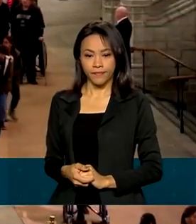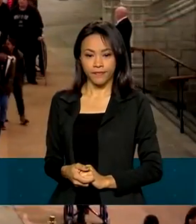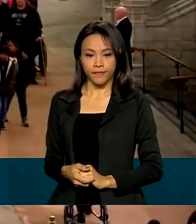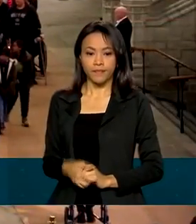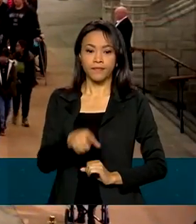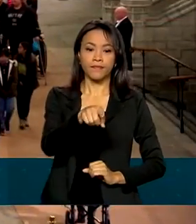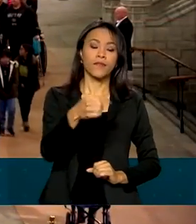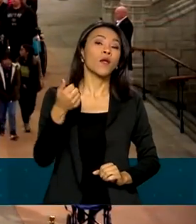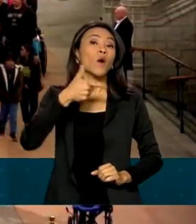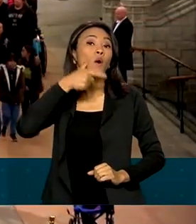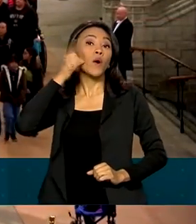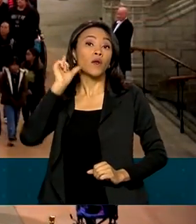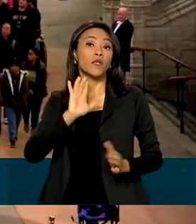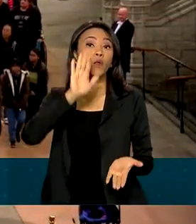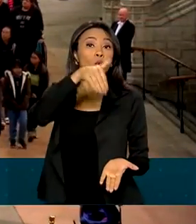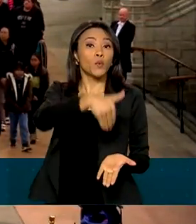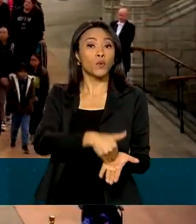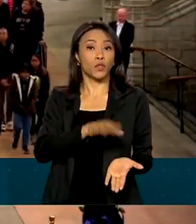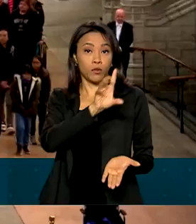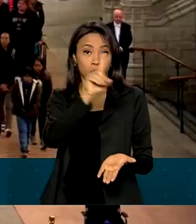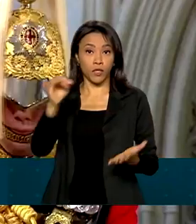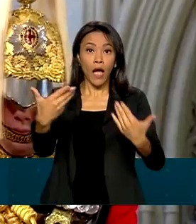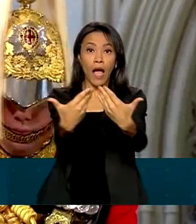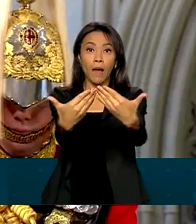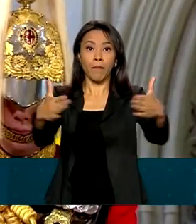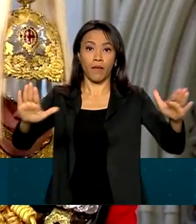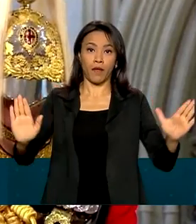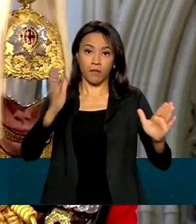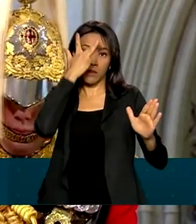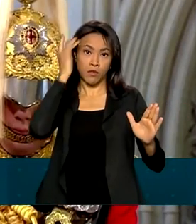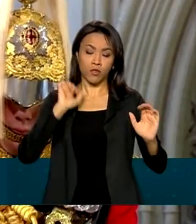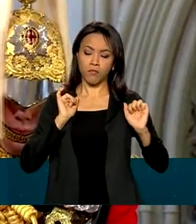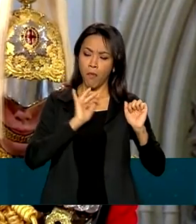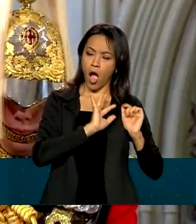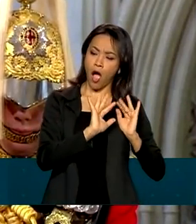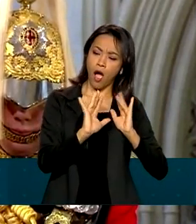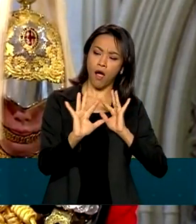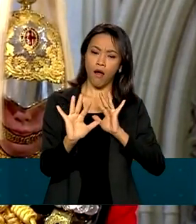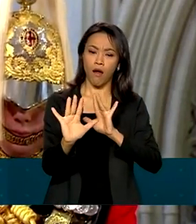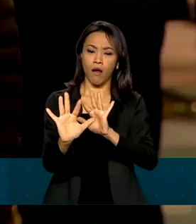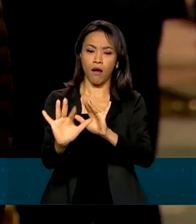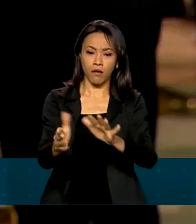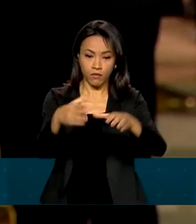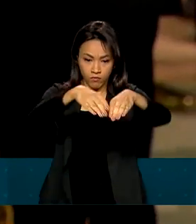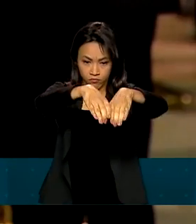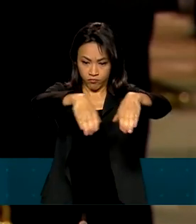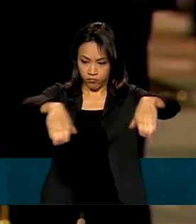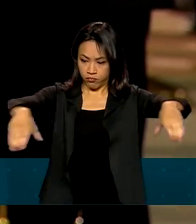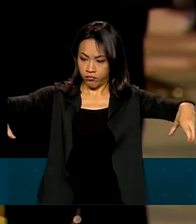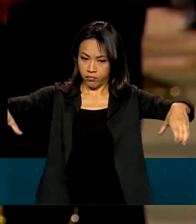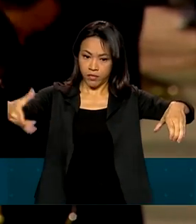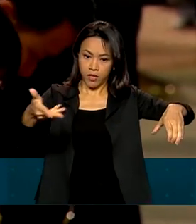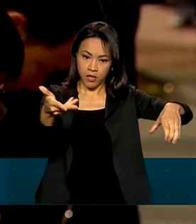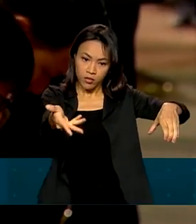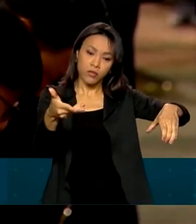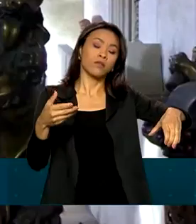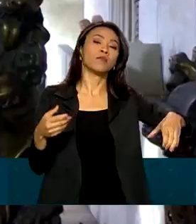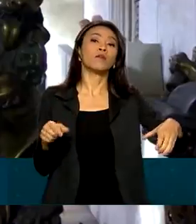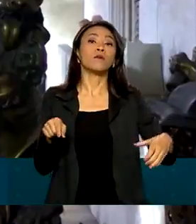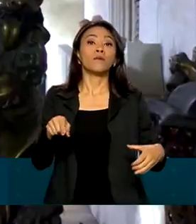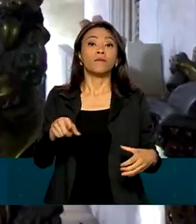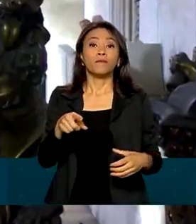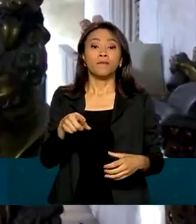Ontem foi o último dia aberto para a visitação pública do caixão da rainha Elizabeth II no parlamento